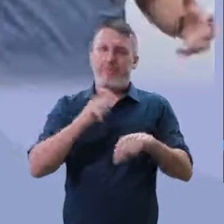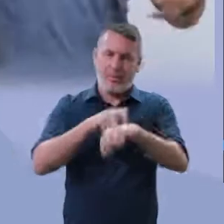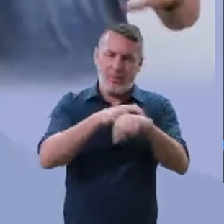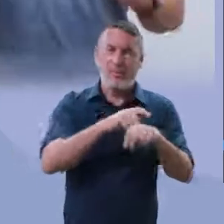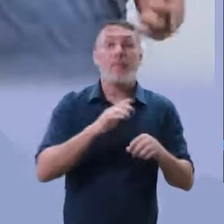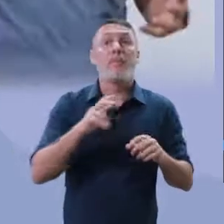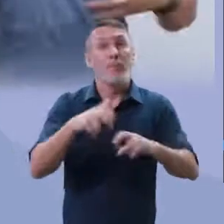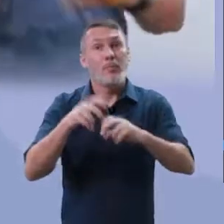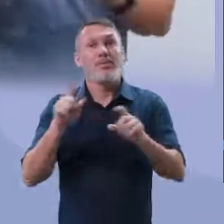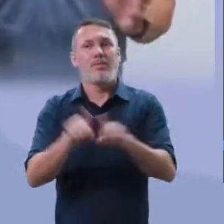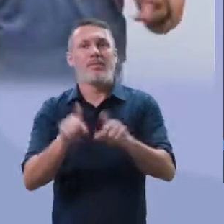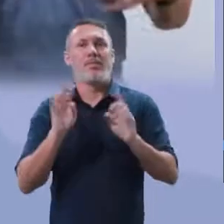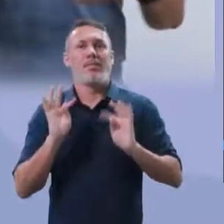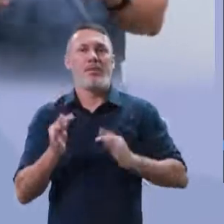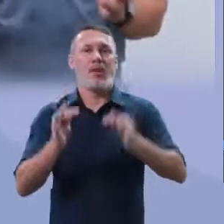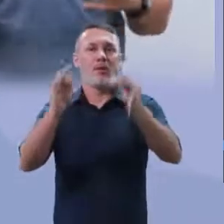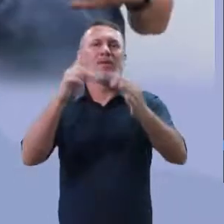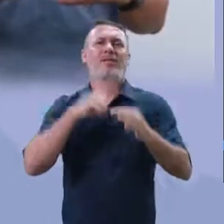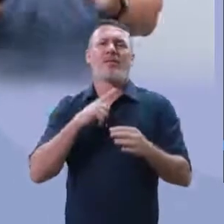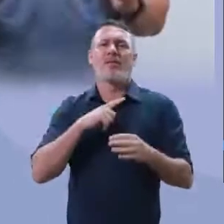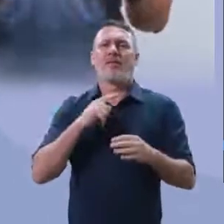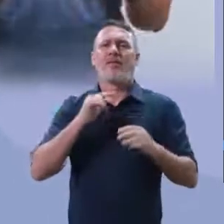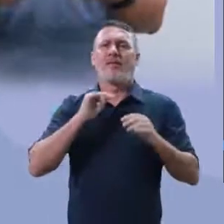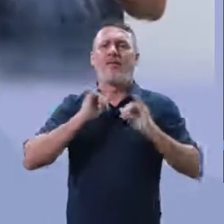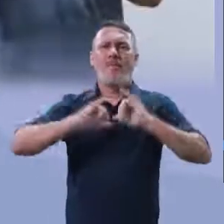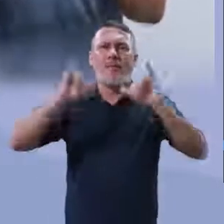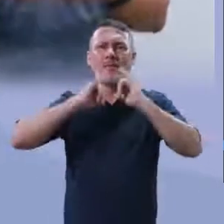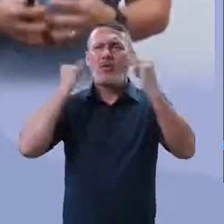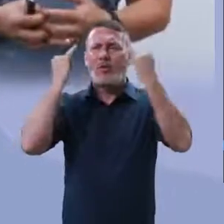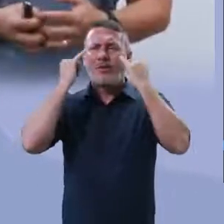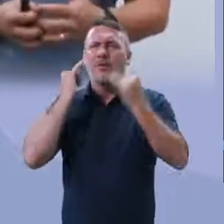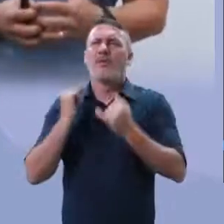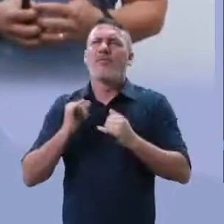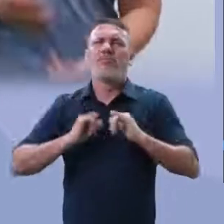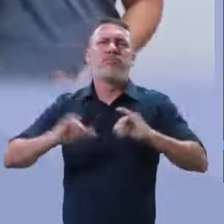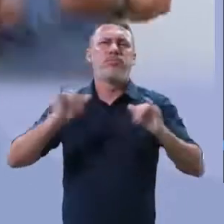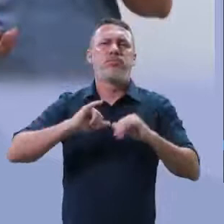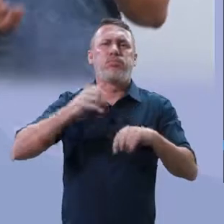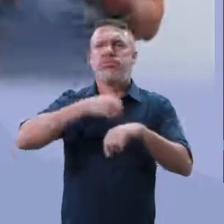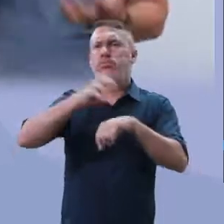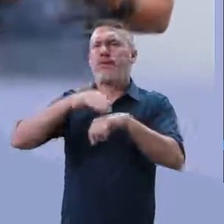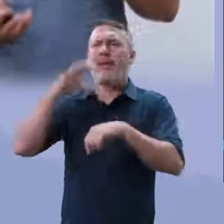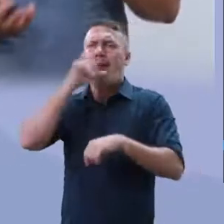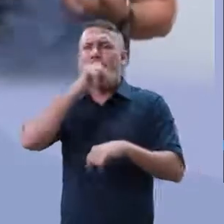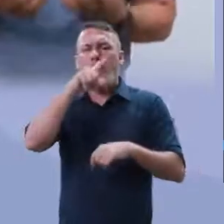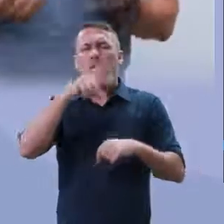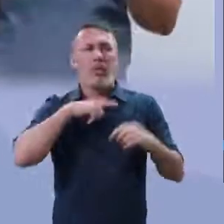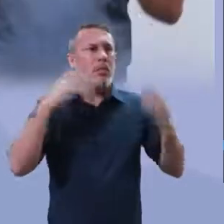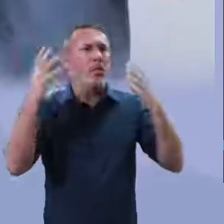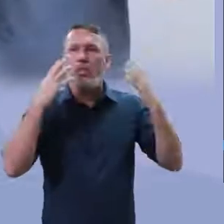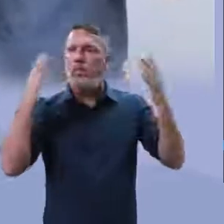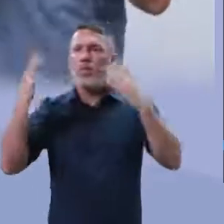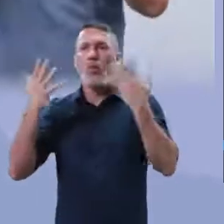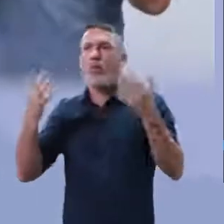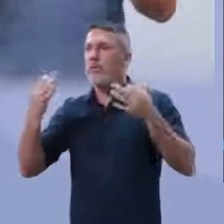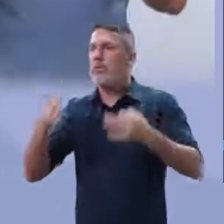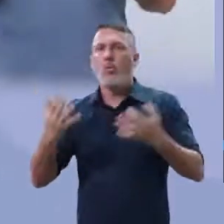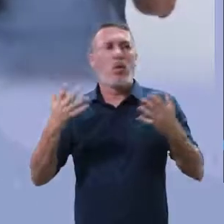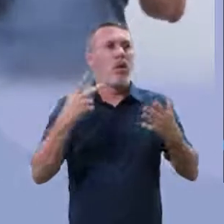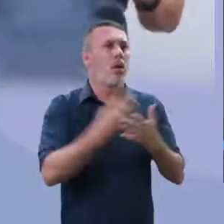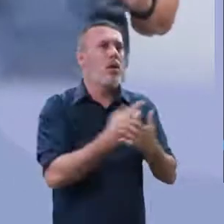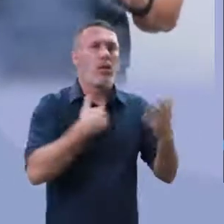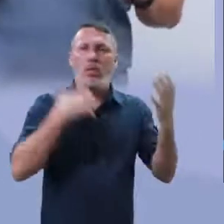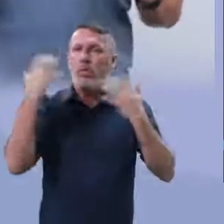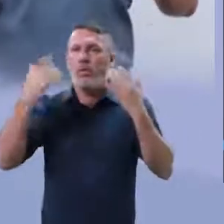nós temos a questão da tecnologia, o avanço das falsas notícias, chegavam até você e você ficou ali até conturbado, meu Deus, imbeciso.